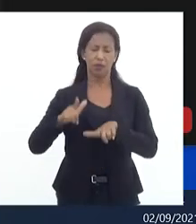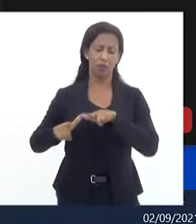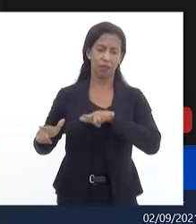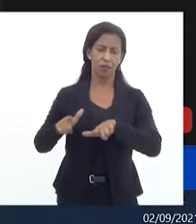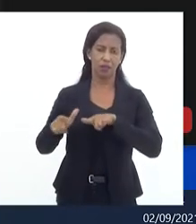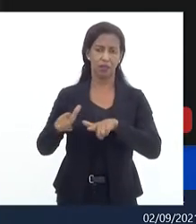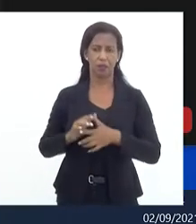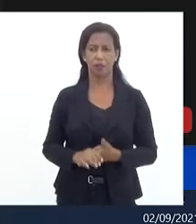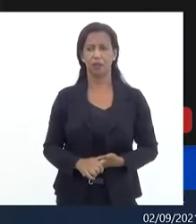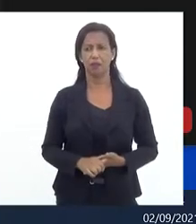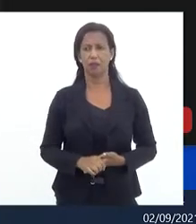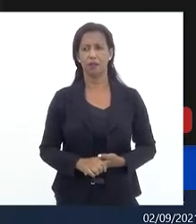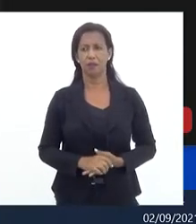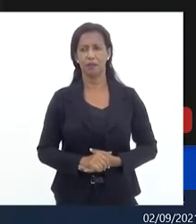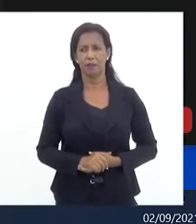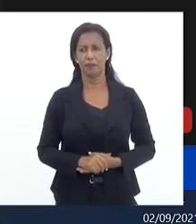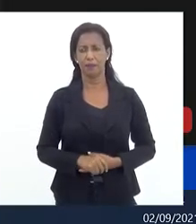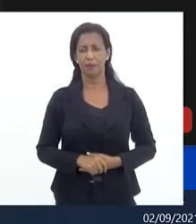daquela pessoa